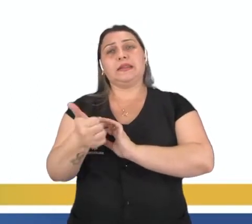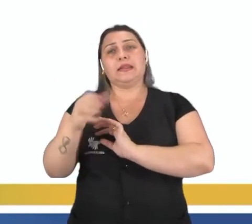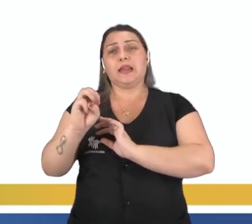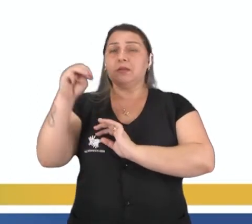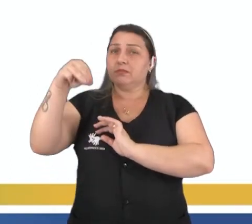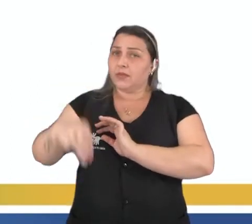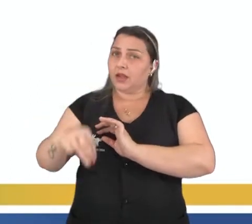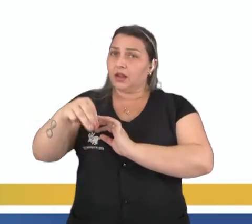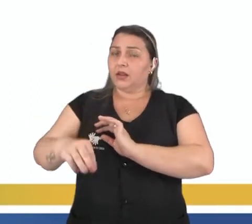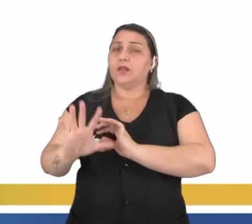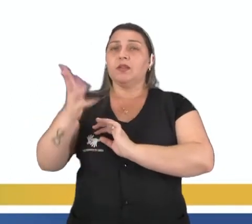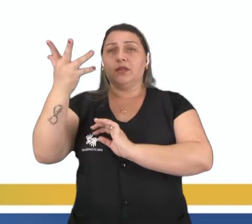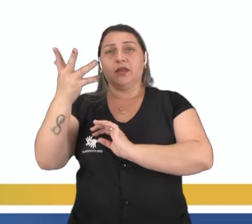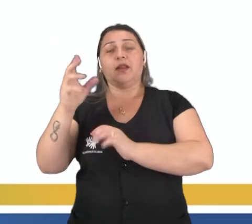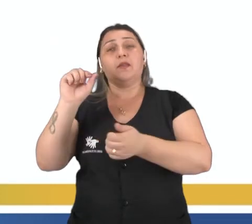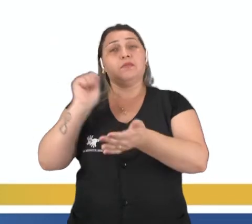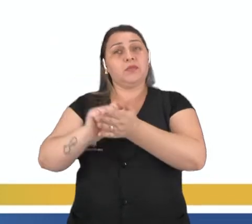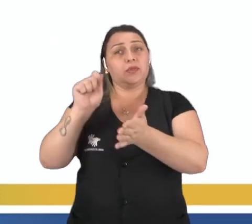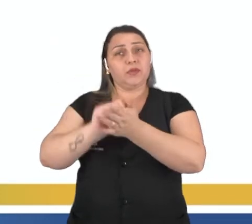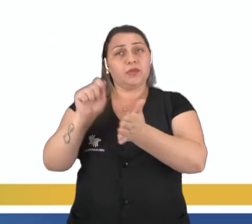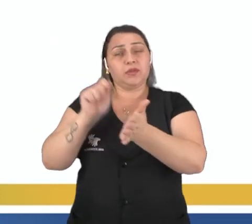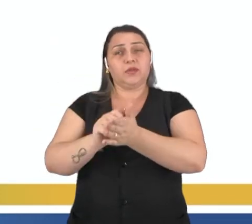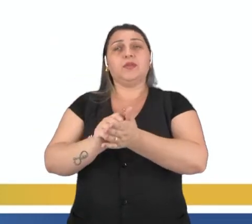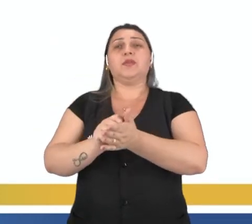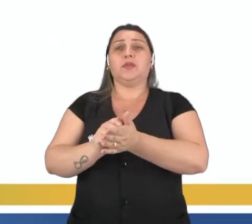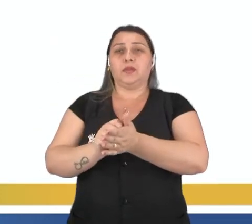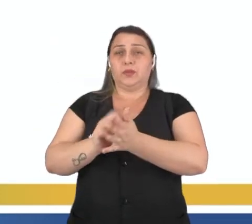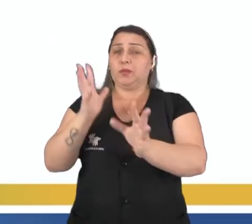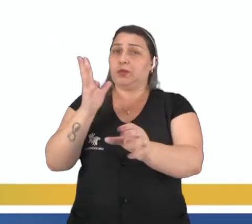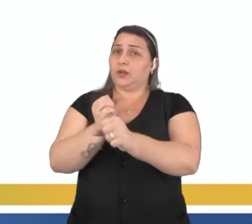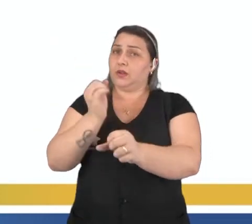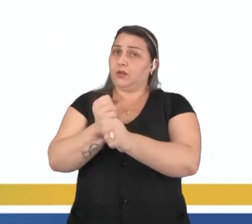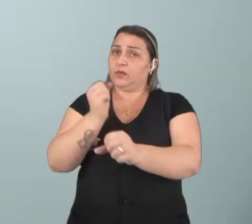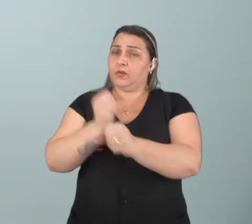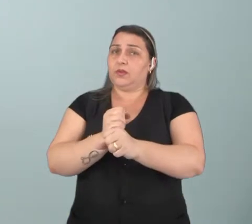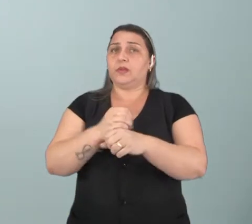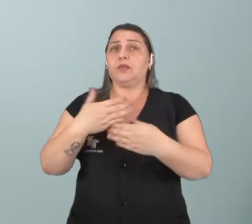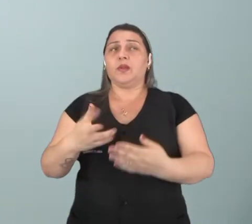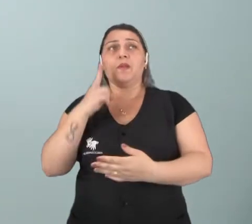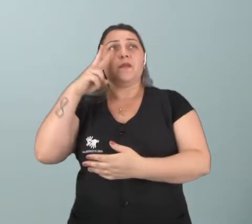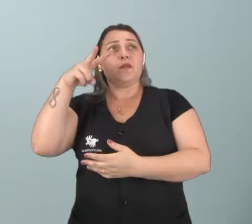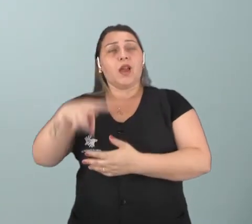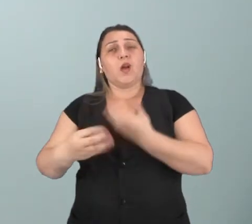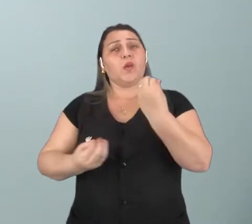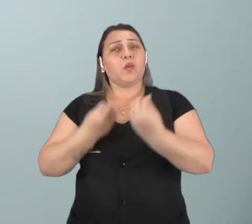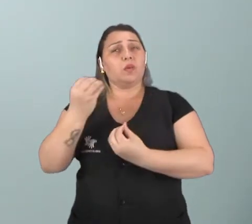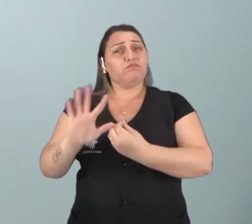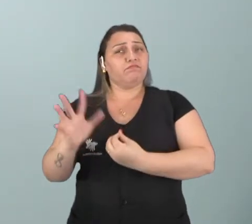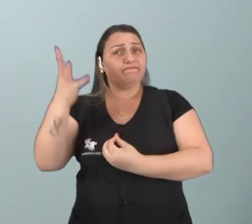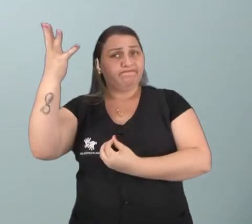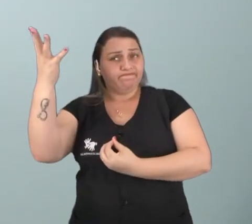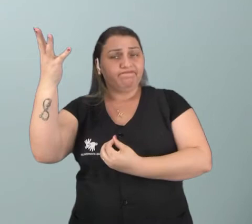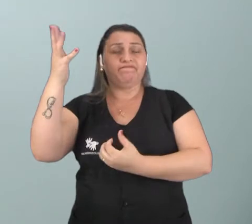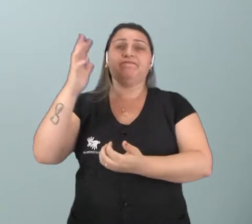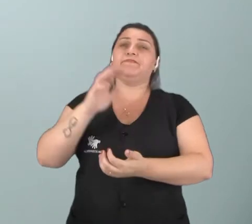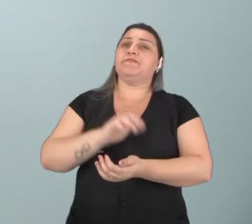percorridos, serão registradas para efeitos de cálculo. Então, vamos dar uma olhadinha como é que funciona